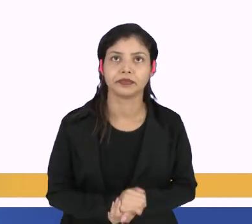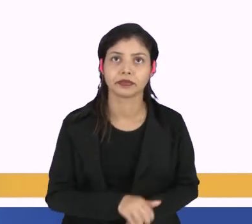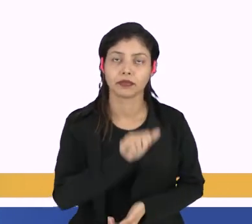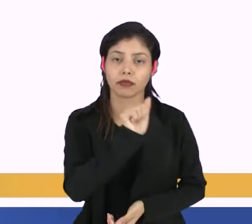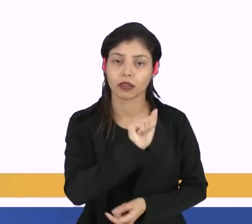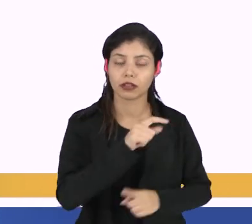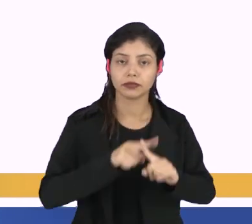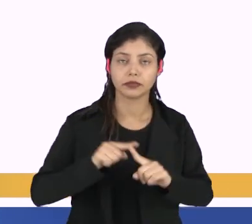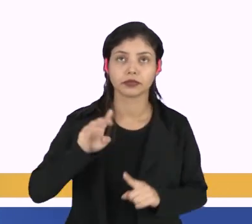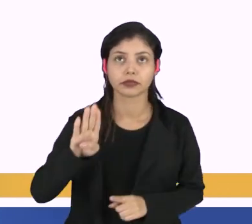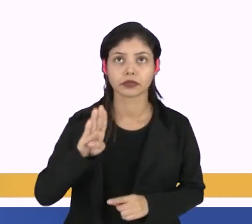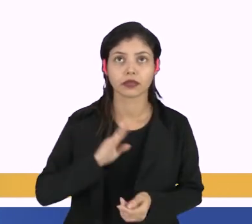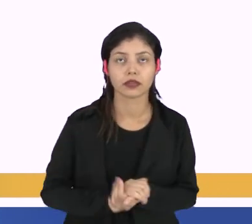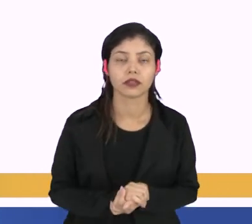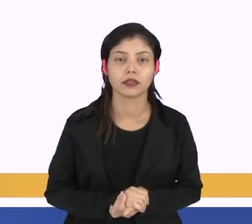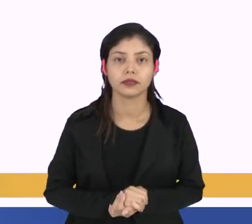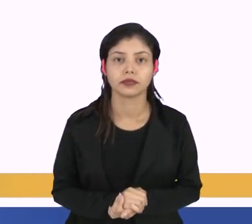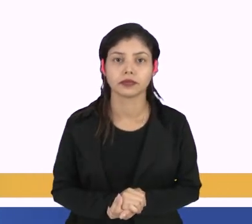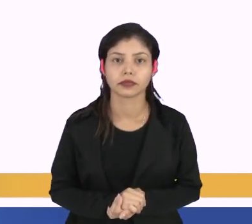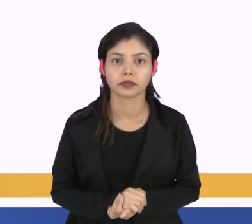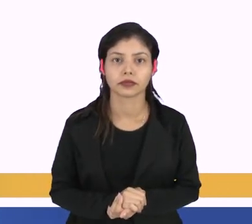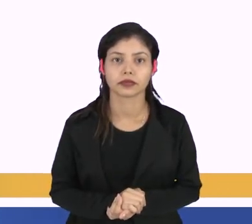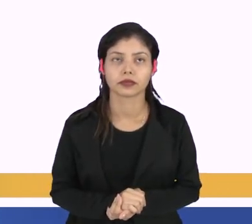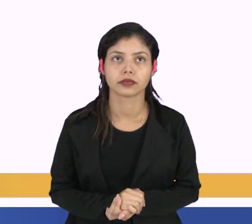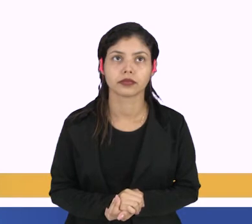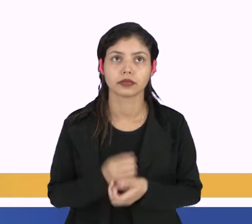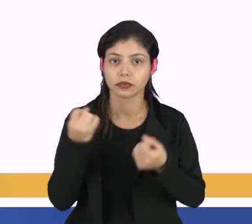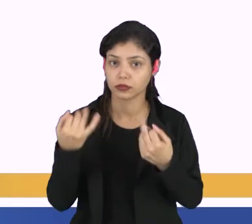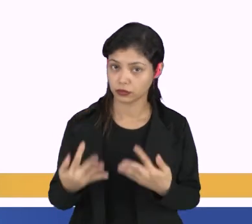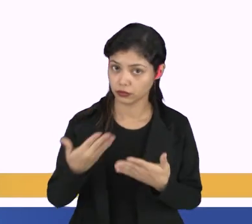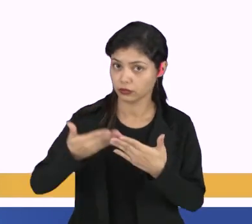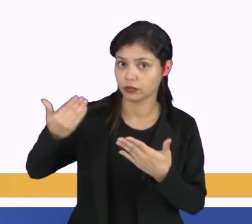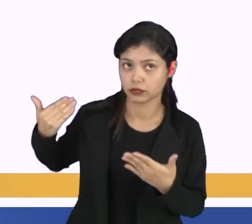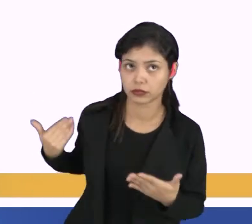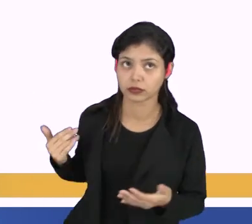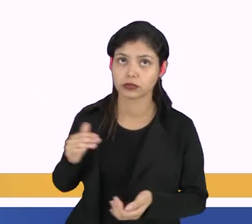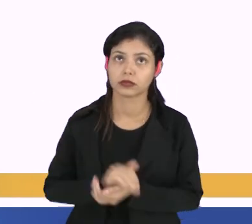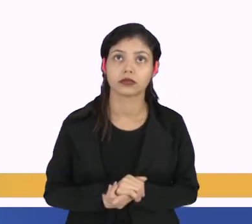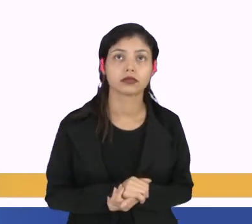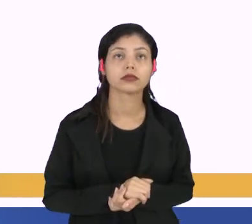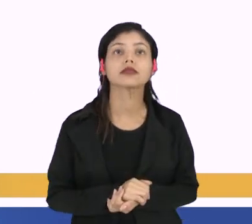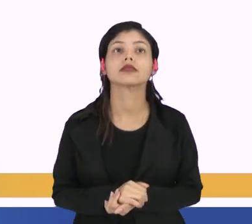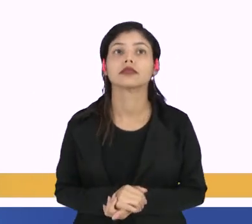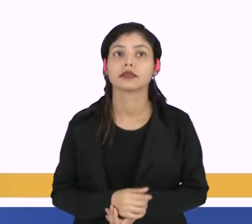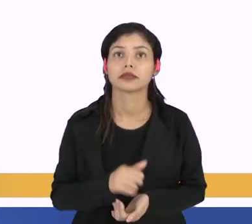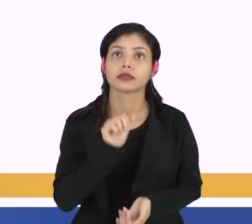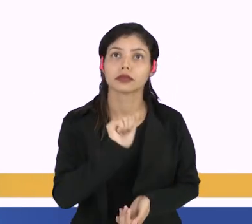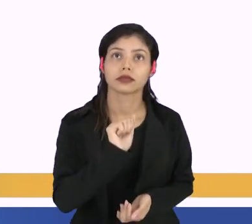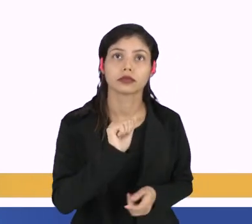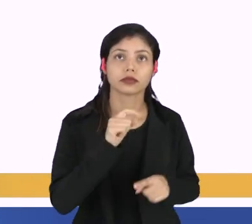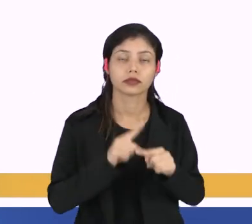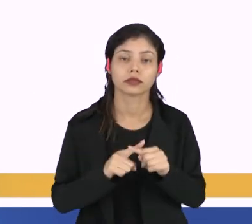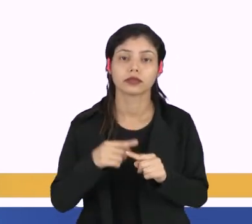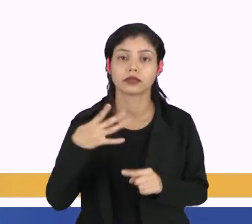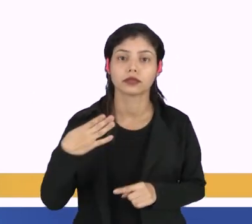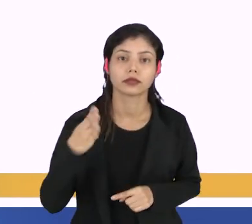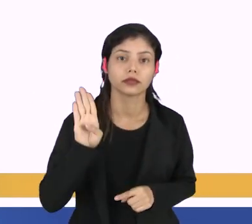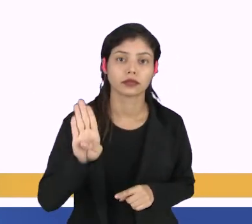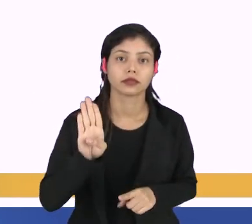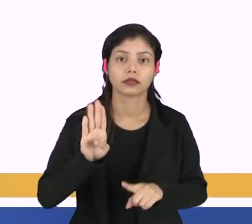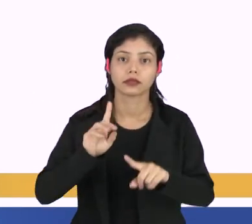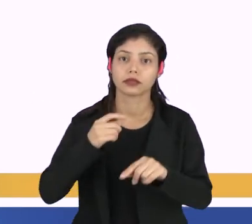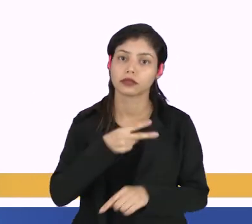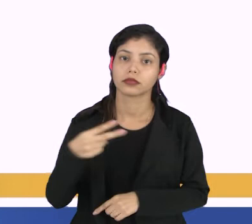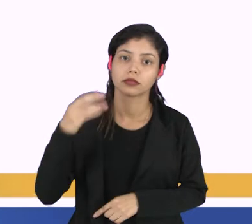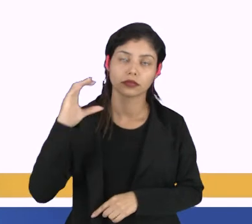conforme nós vimos ainda há pouco na definição de matrizes. Então nós vamos ter A vezes B igual a C.